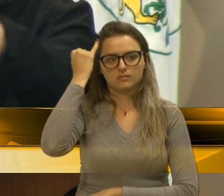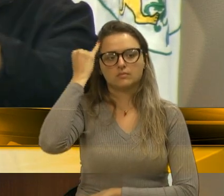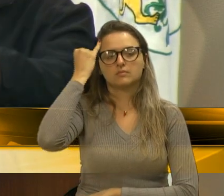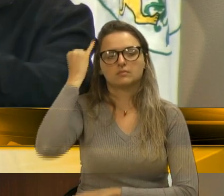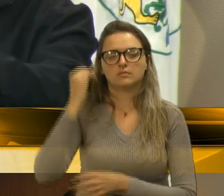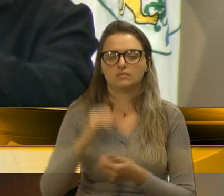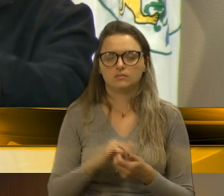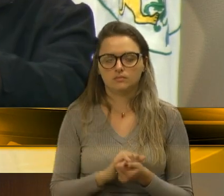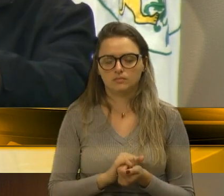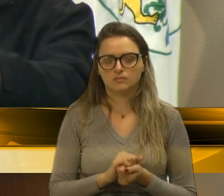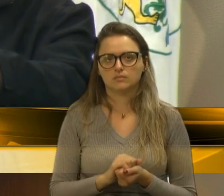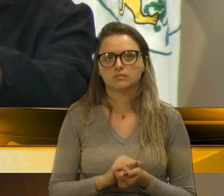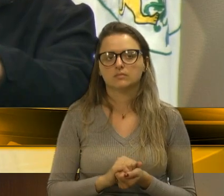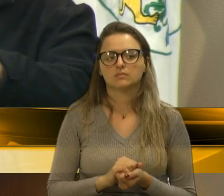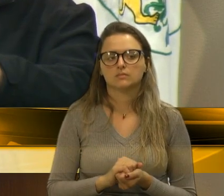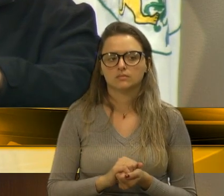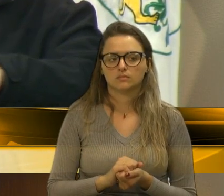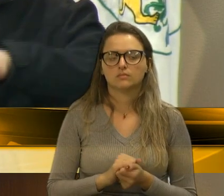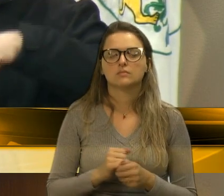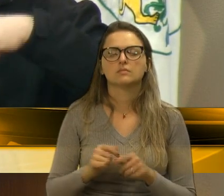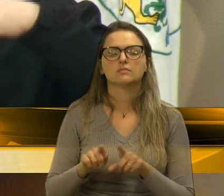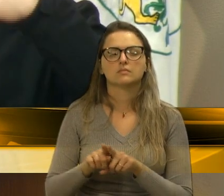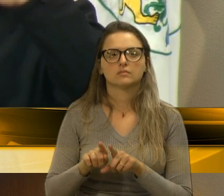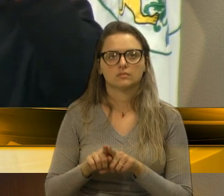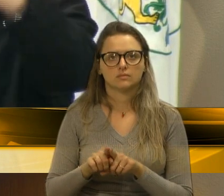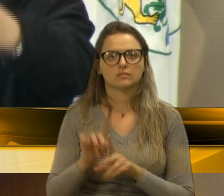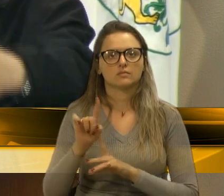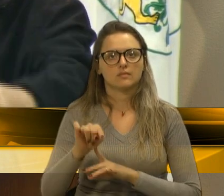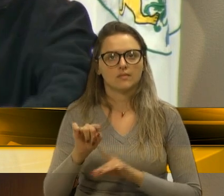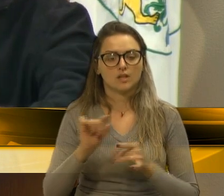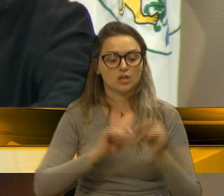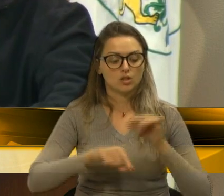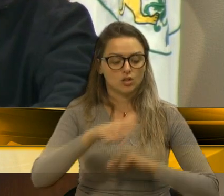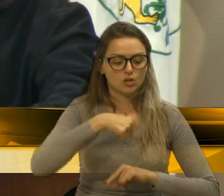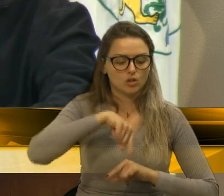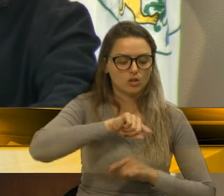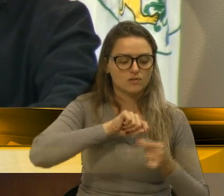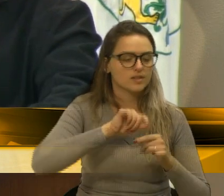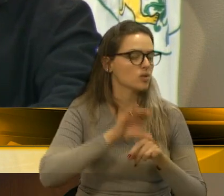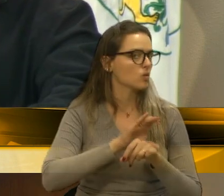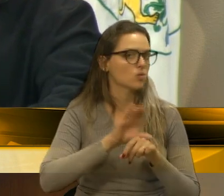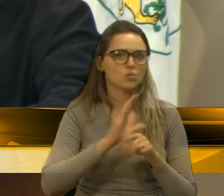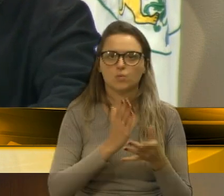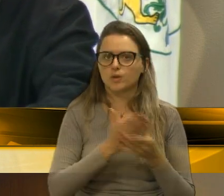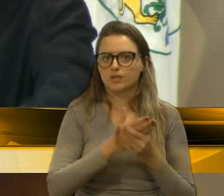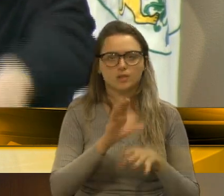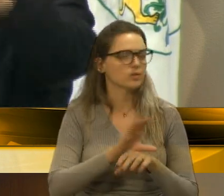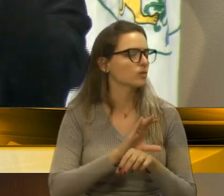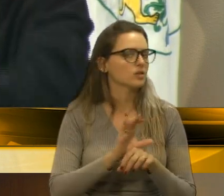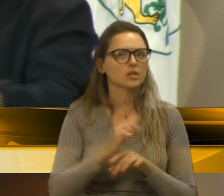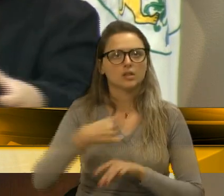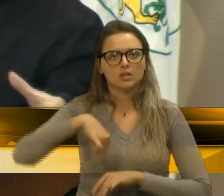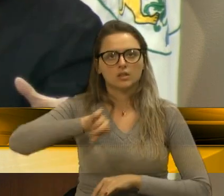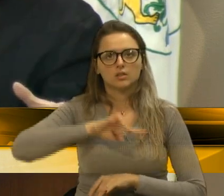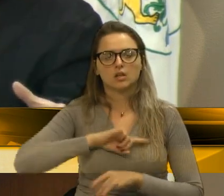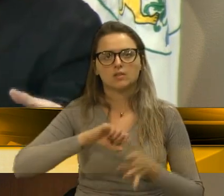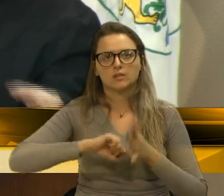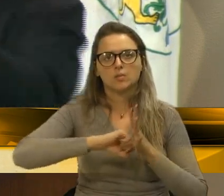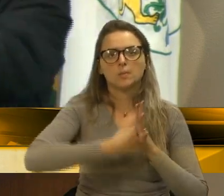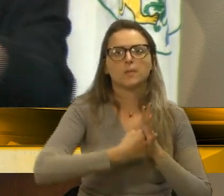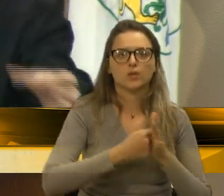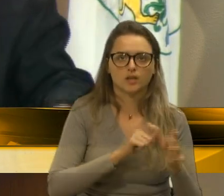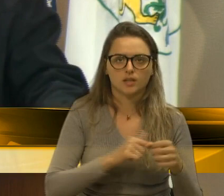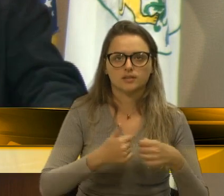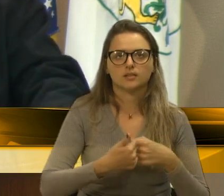a Câmara derrubar o veto, vamos entrar com uma ação direta de inconstitucionalidade. Portanto, literalmente, nós vamos trancar a cidade.